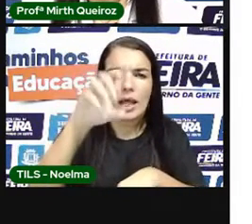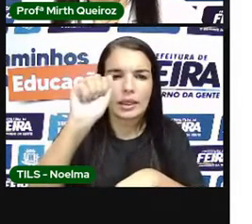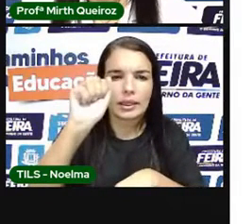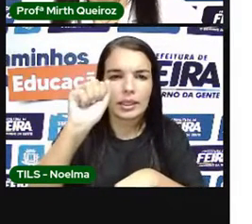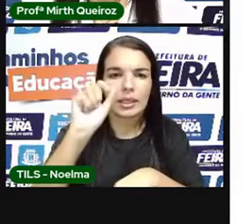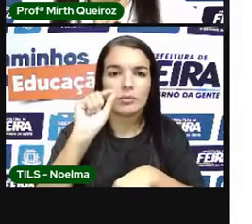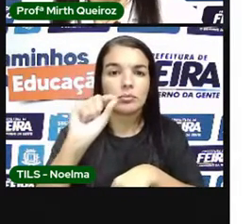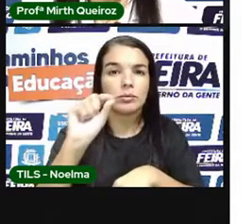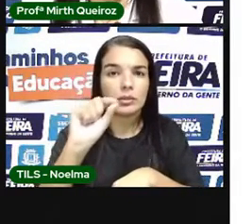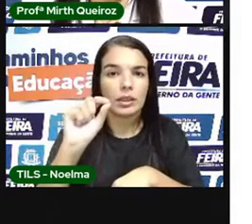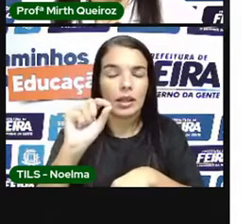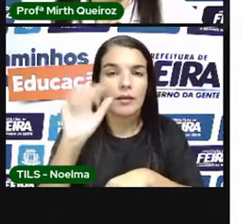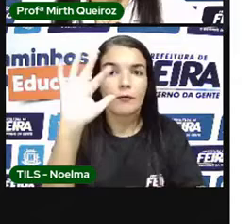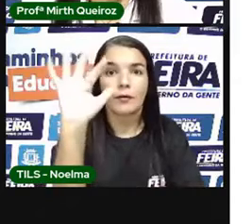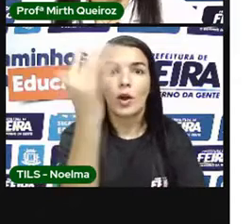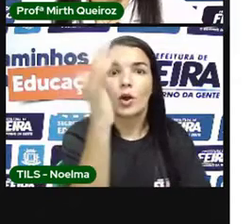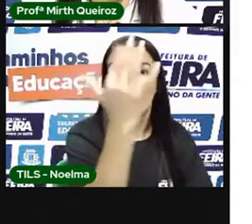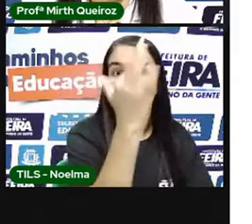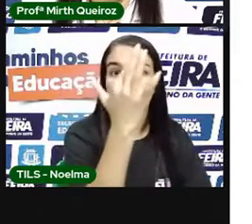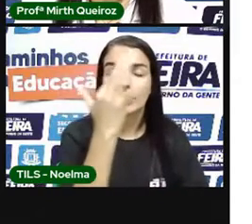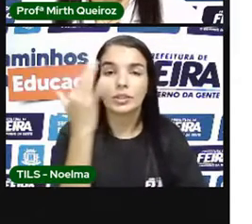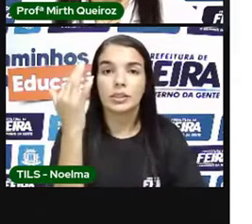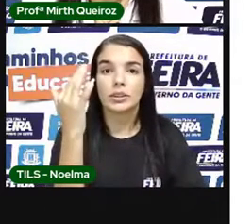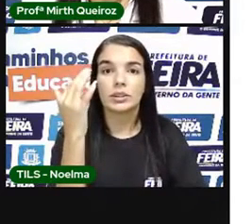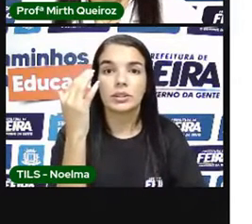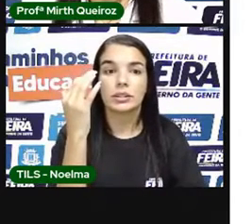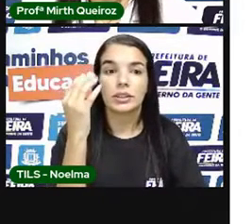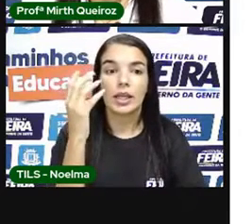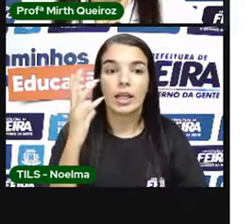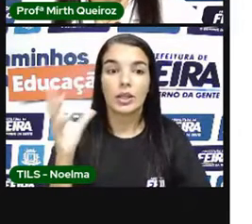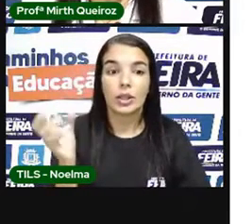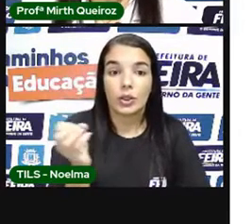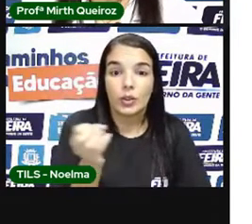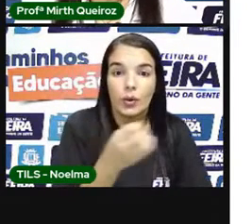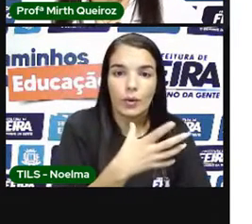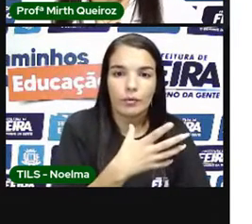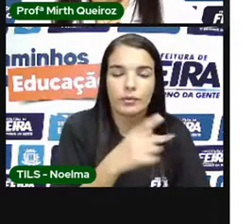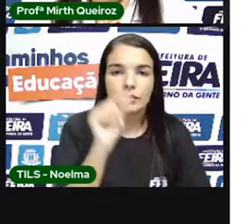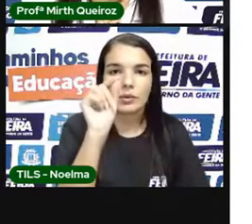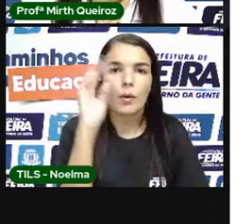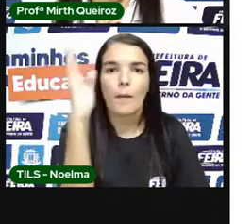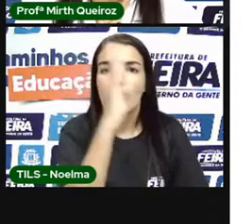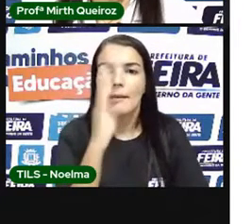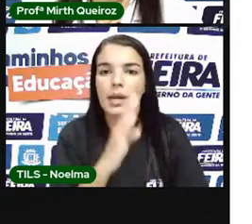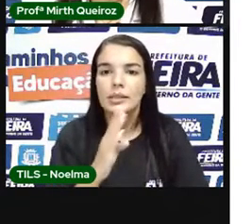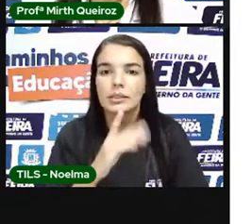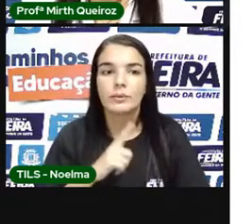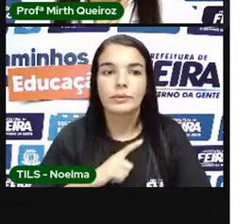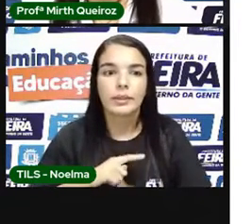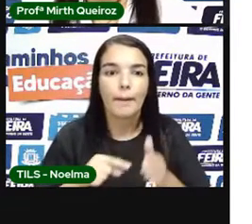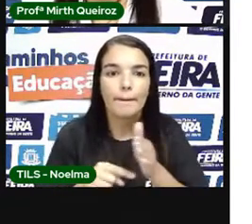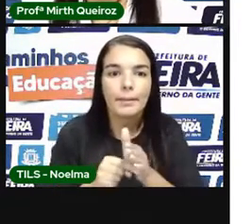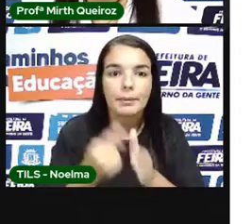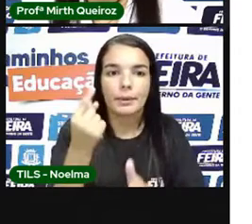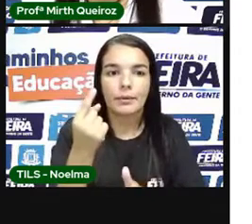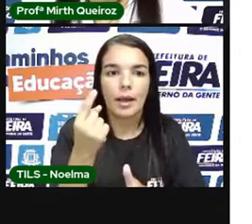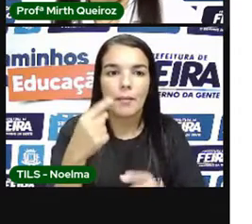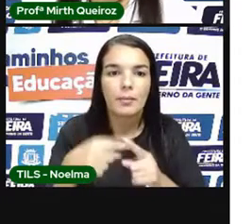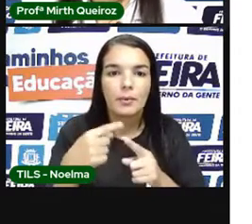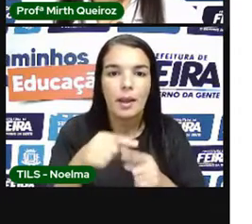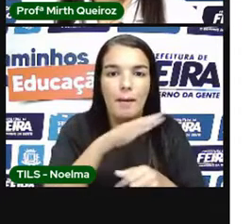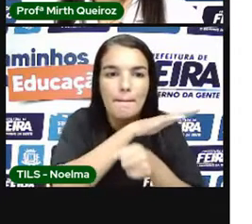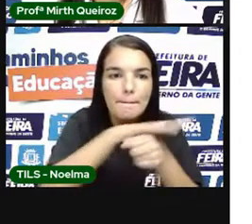frente Da lista Os incêndios E a derrubada De árvores Deuíram 4,2 milhões De